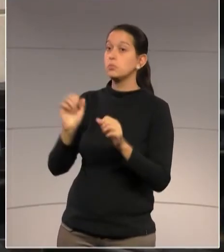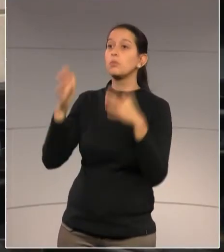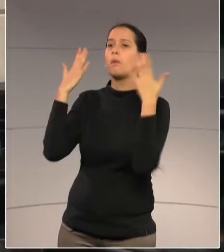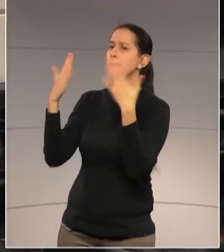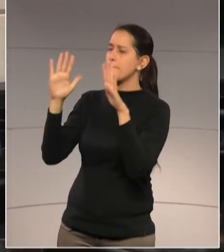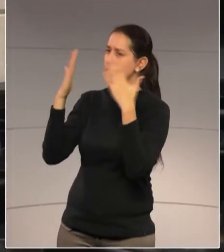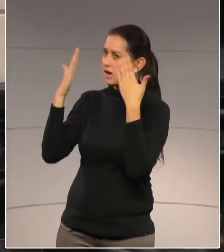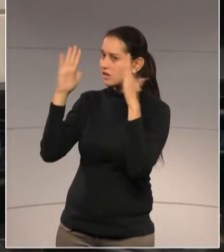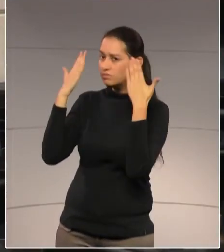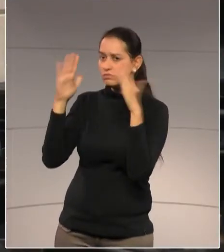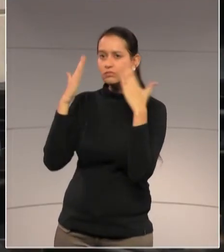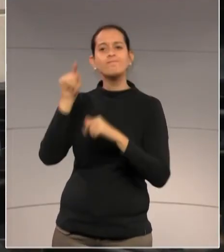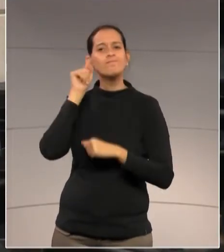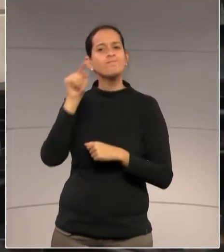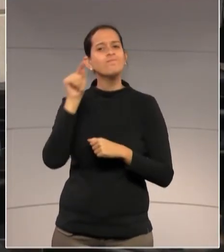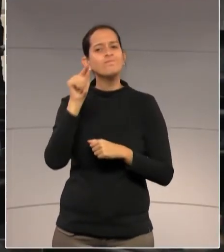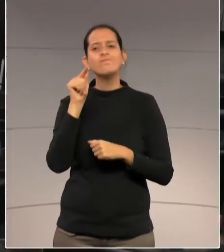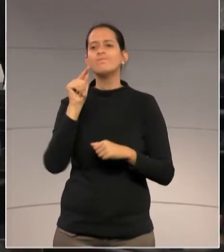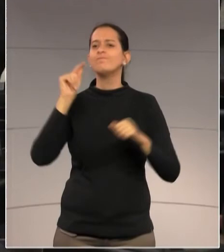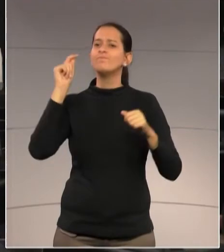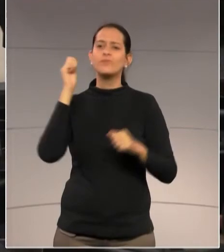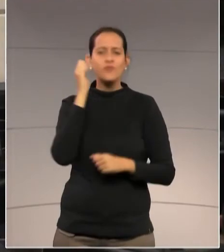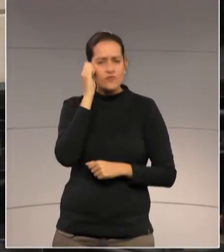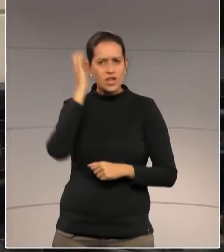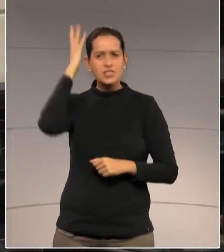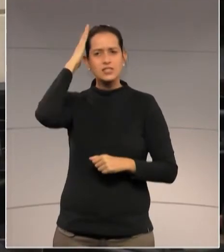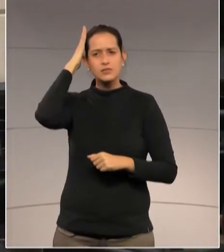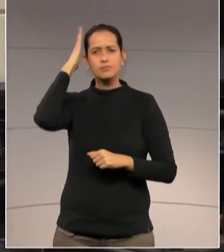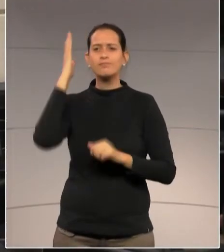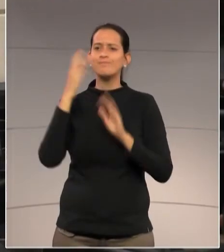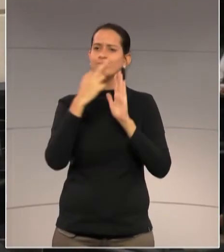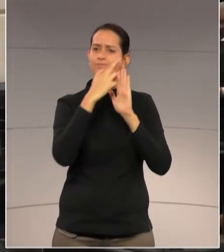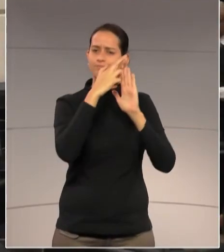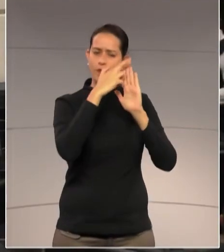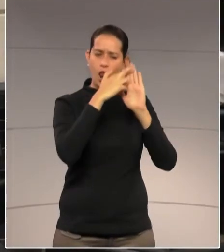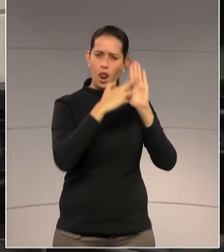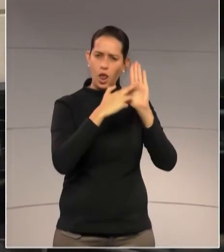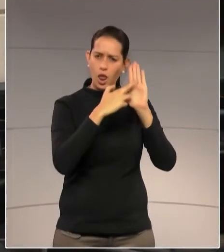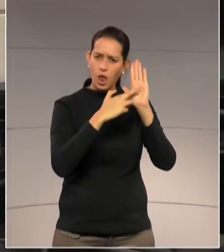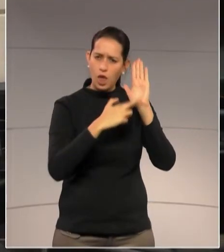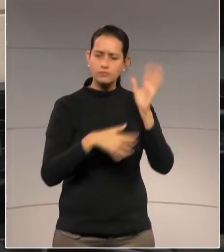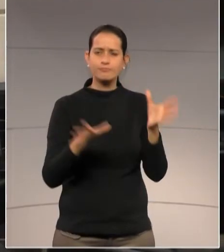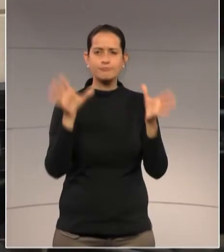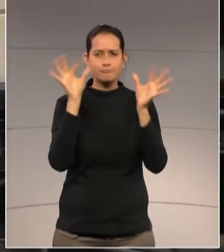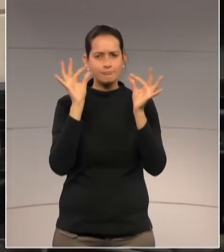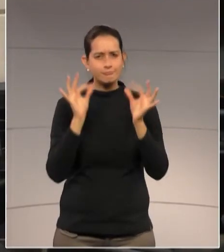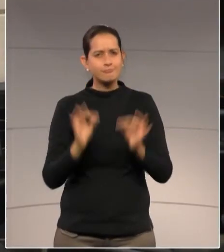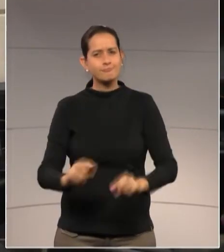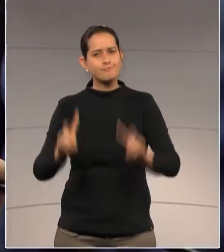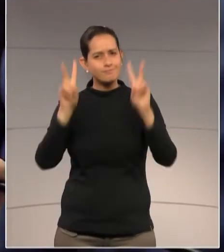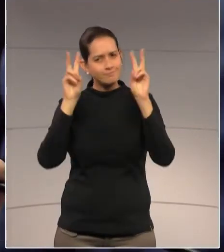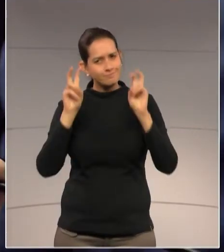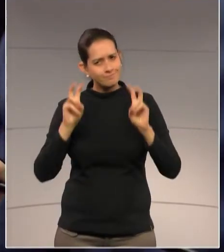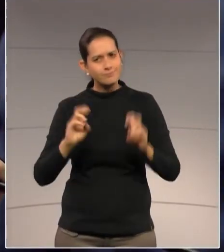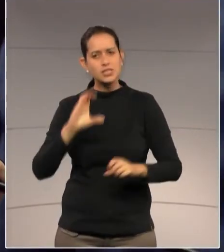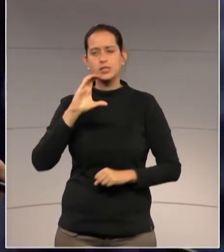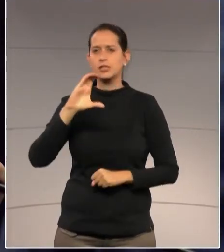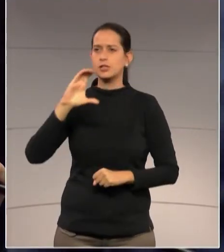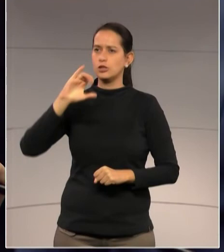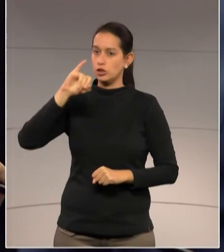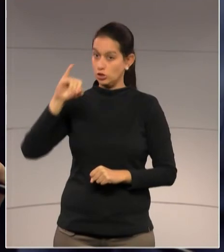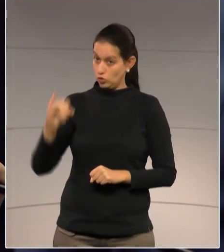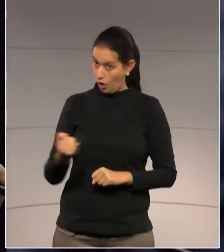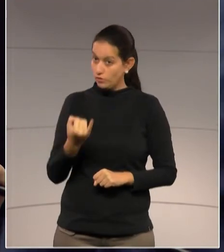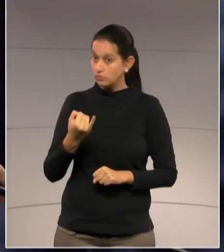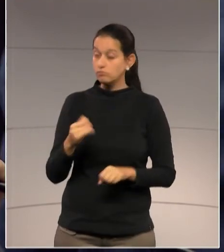excelência, que foi o relator dessa matéria na CCJ. E agradecer também aos demais pares, que